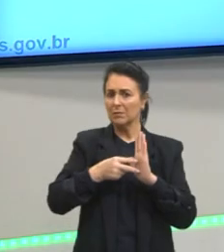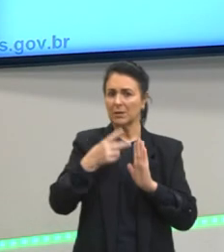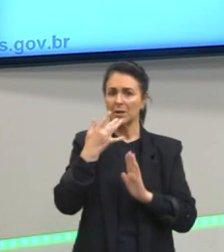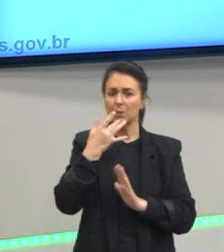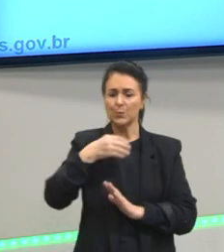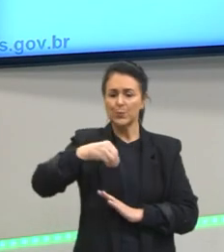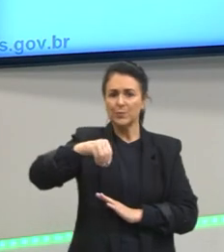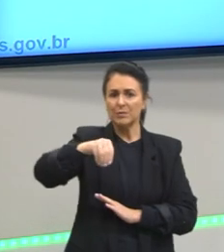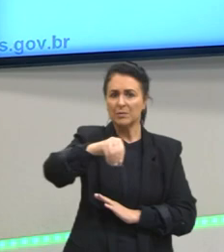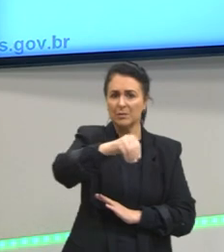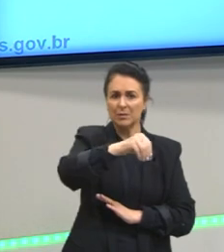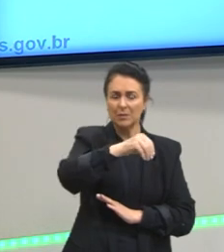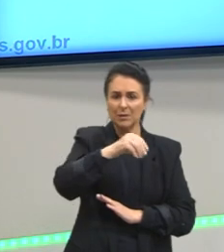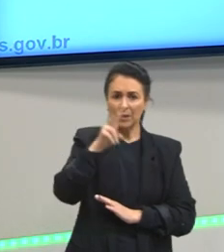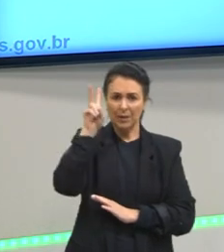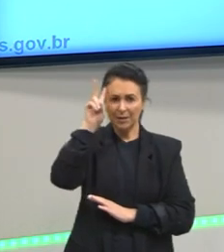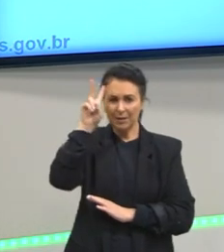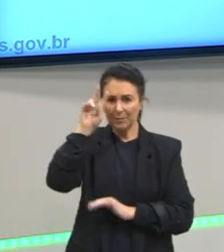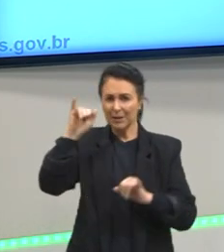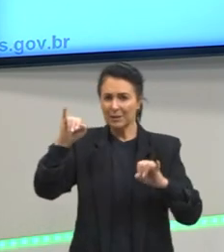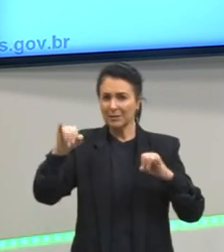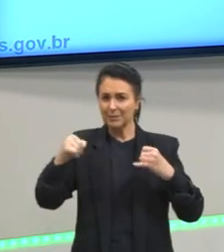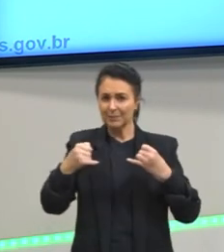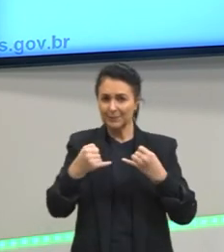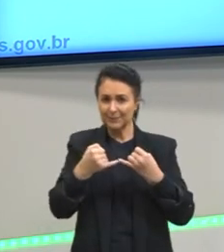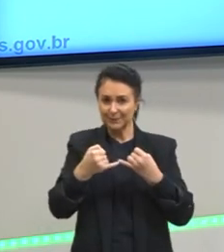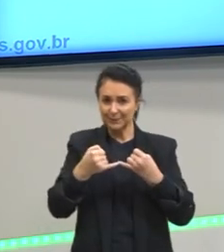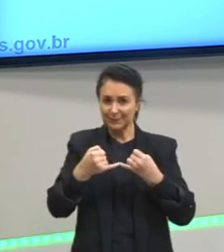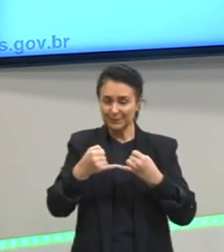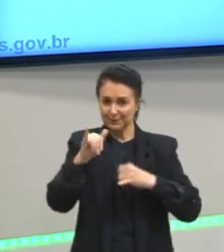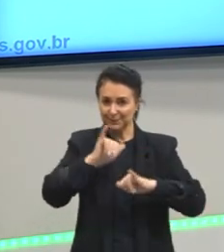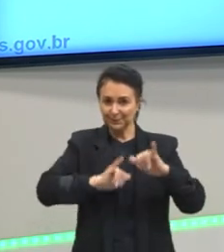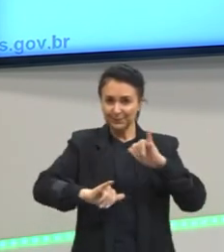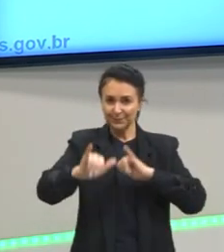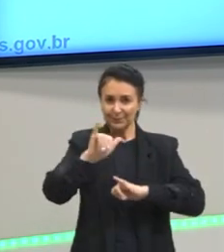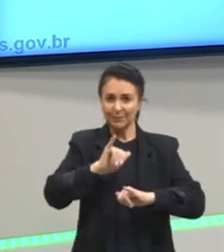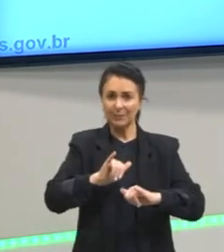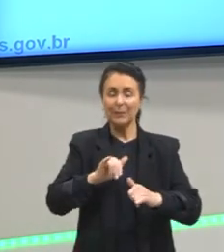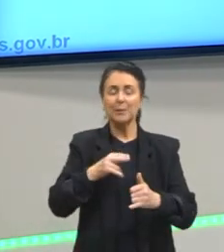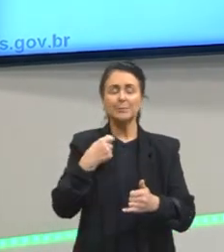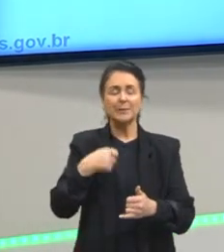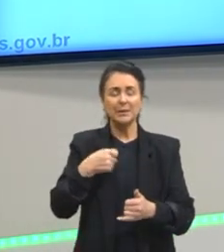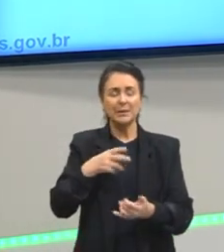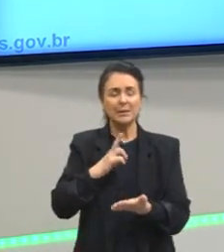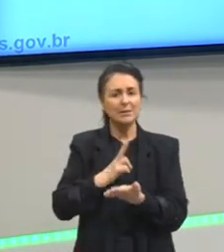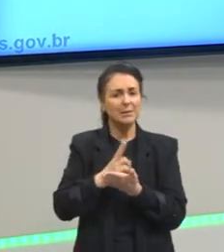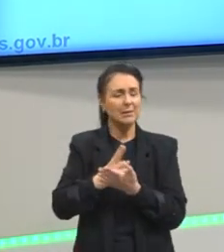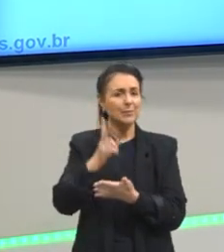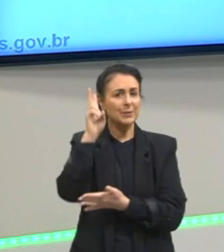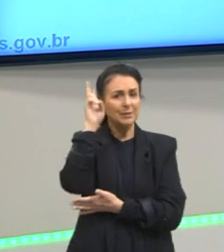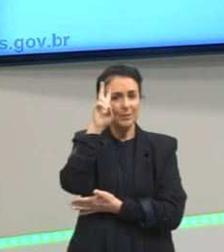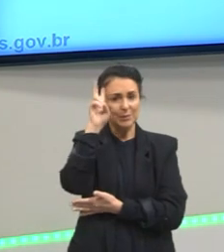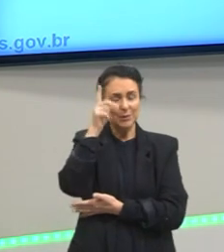das ligações químicas, a química tem essa questão, a gente tem que estar sempre lembrando de outros